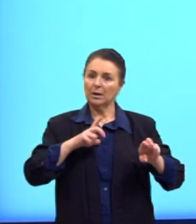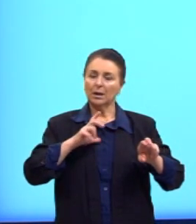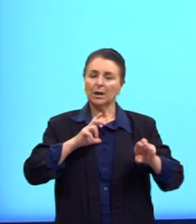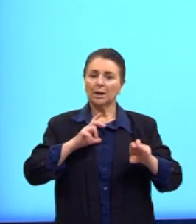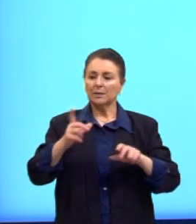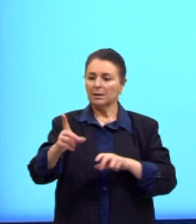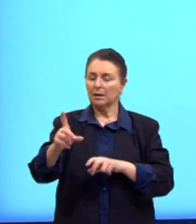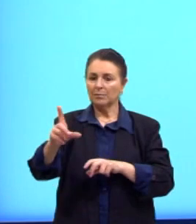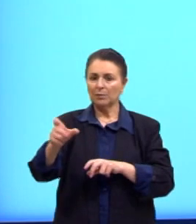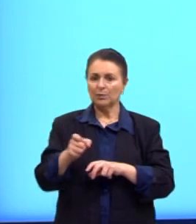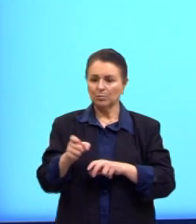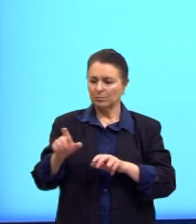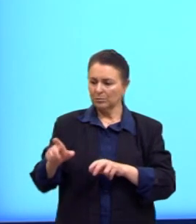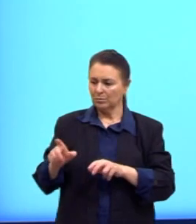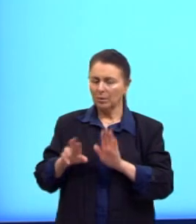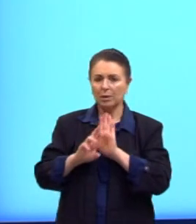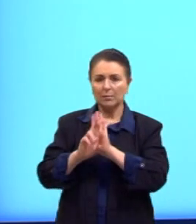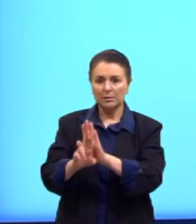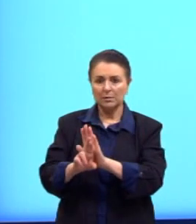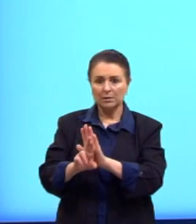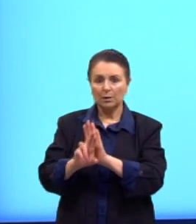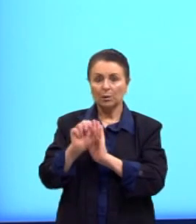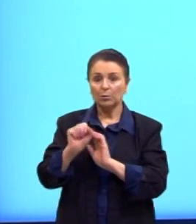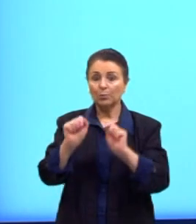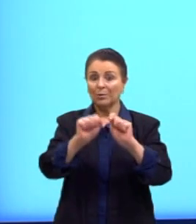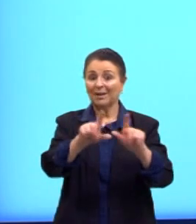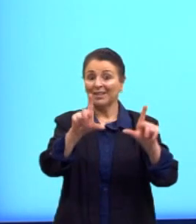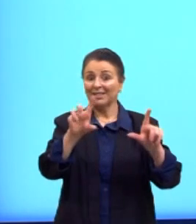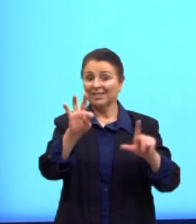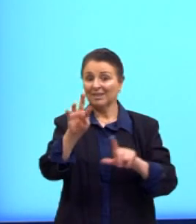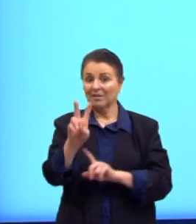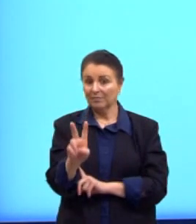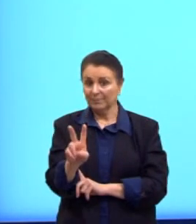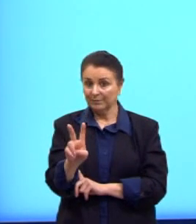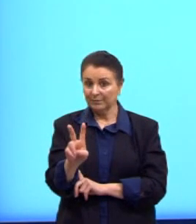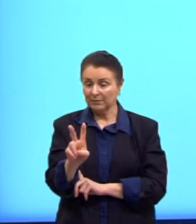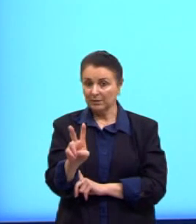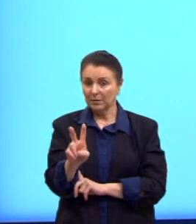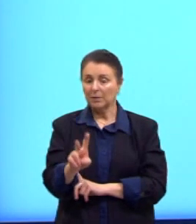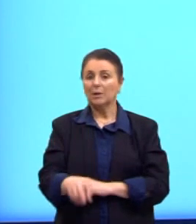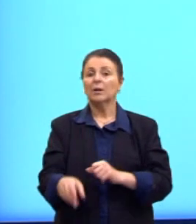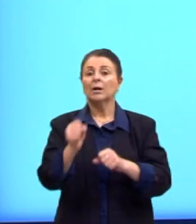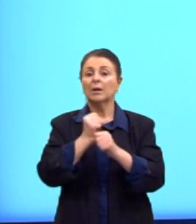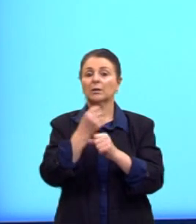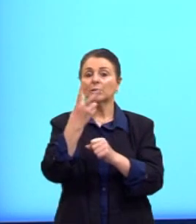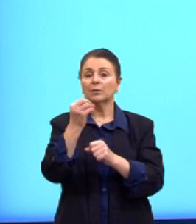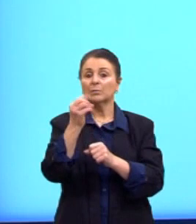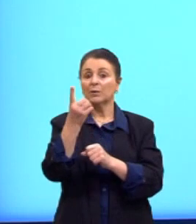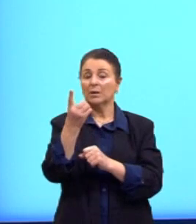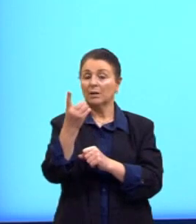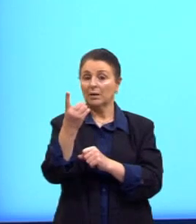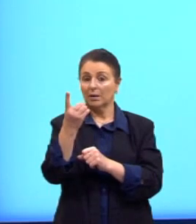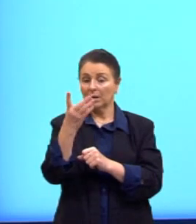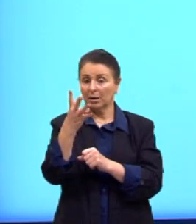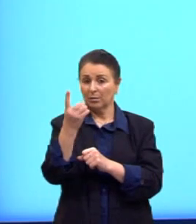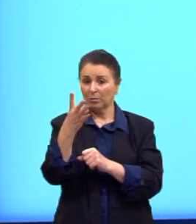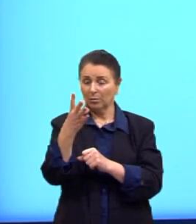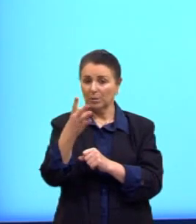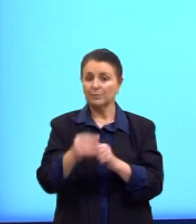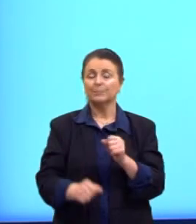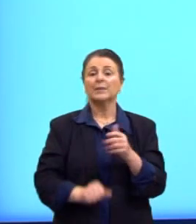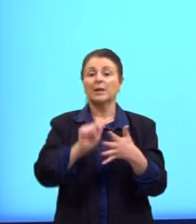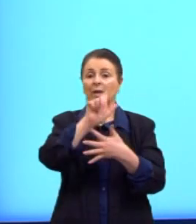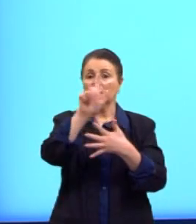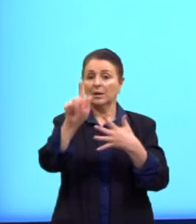lixo representando a TV. A questão é de 2014, e nos fala que a charge é um gênero